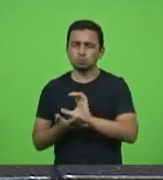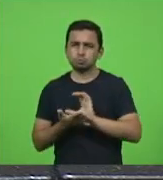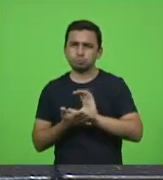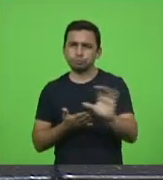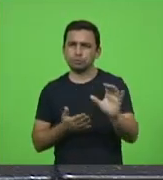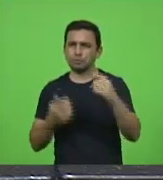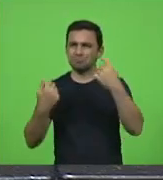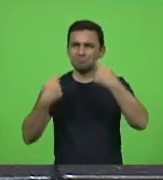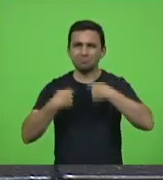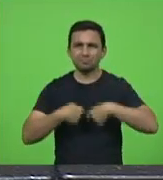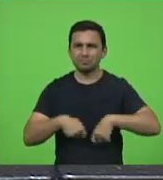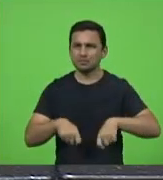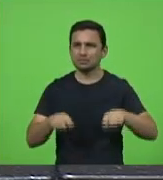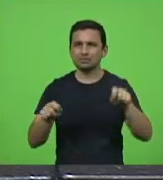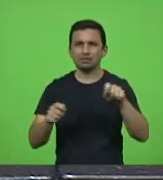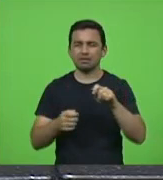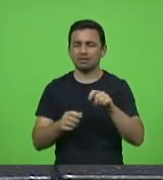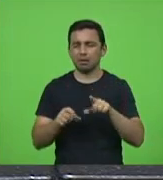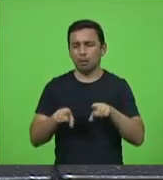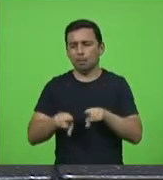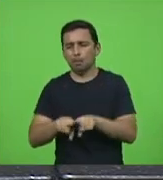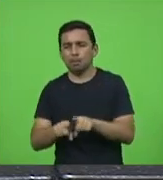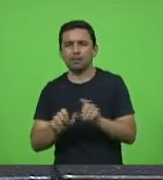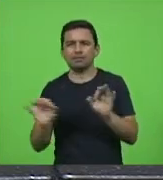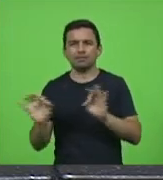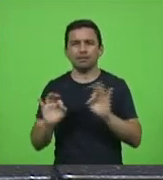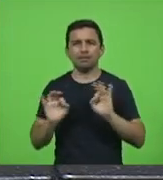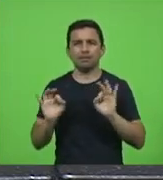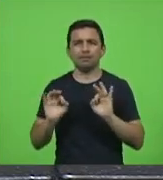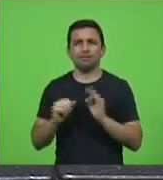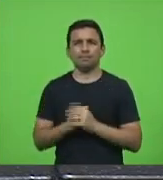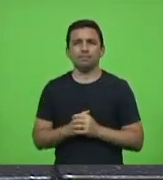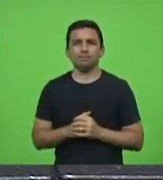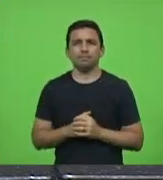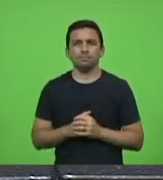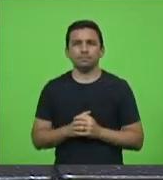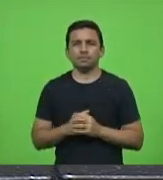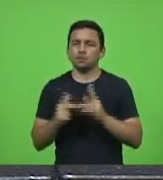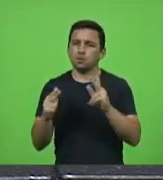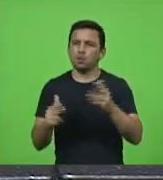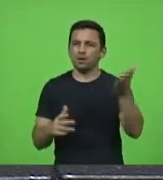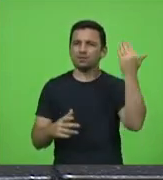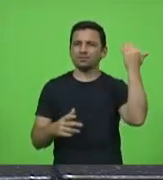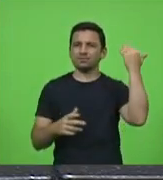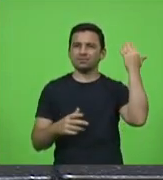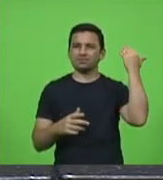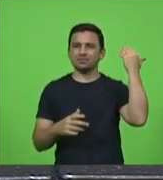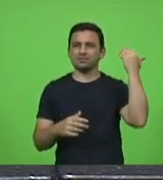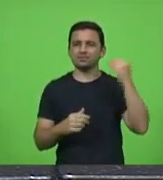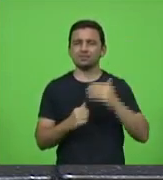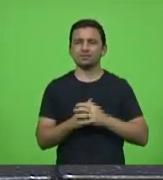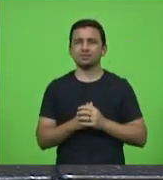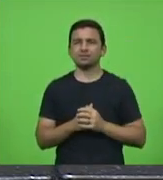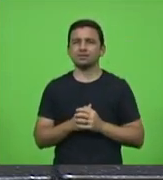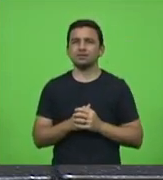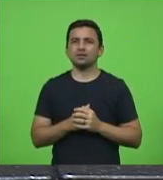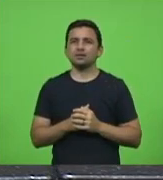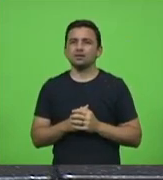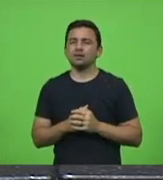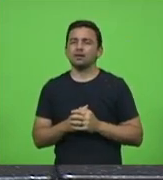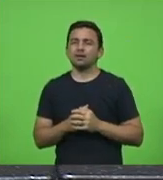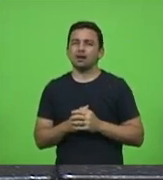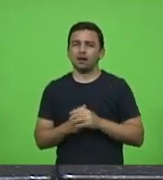necessidade de convênio como nós tínhamos num passado recente fundo a fundo